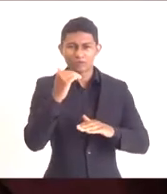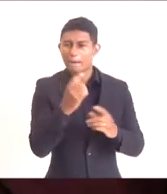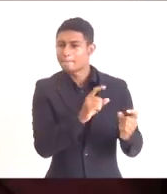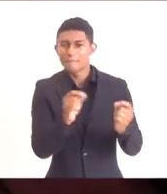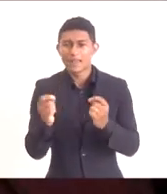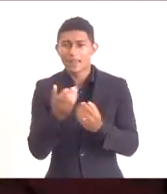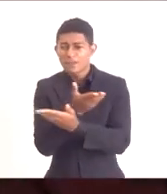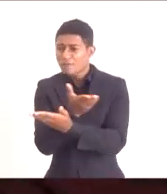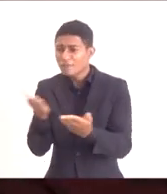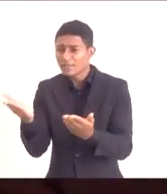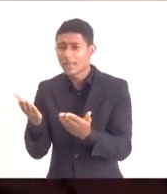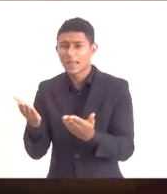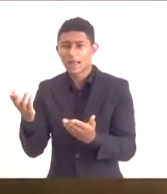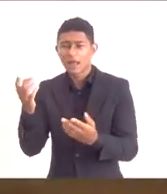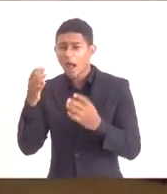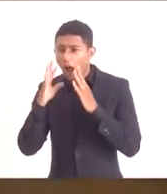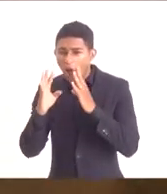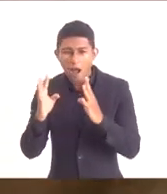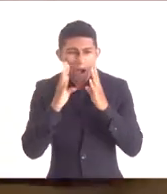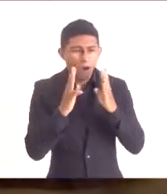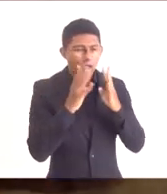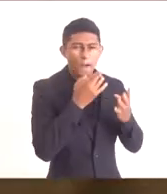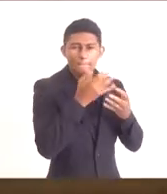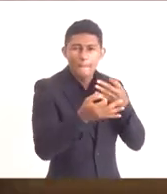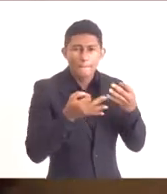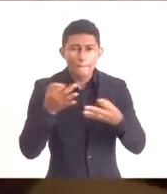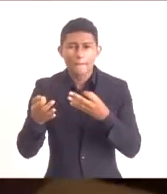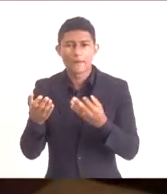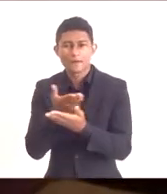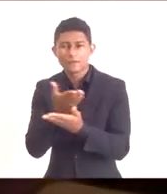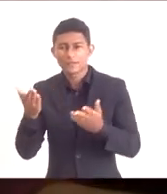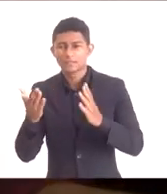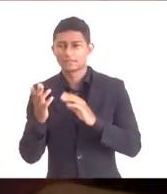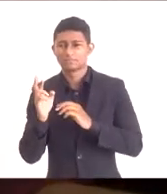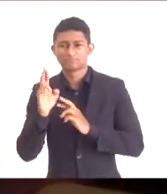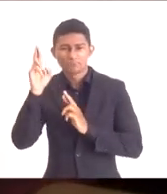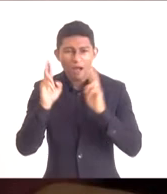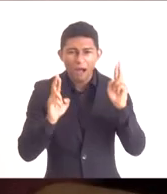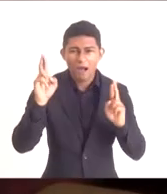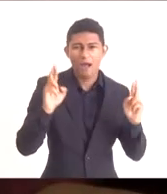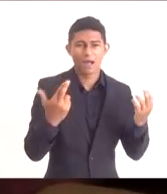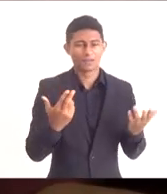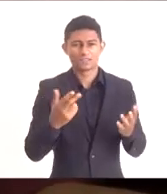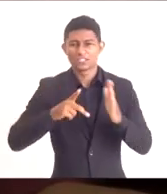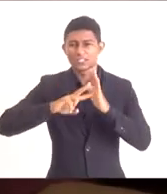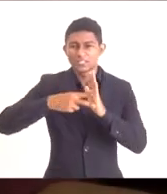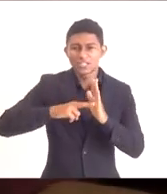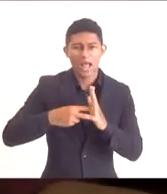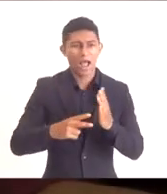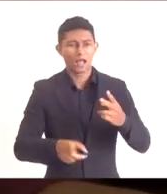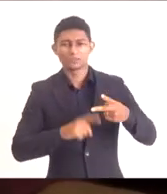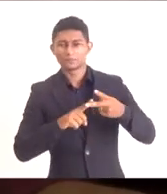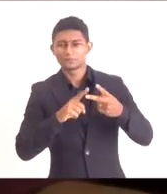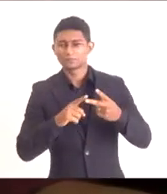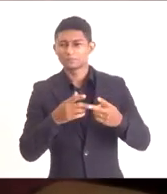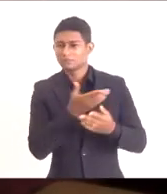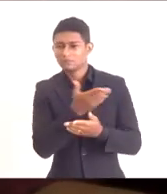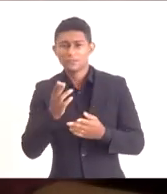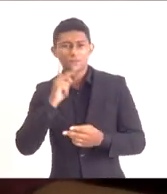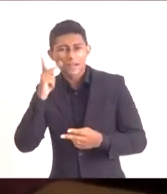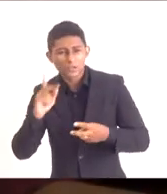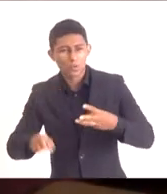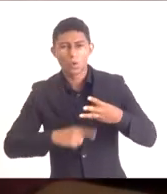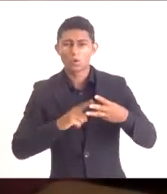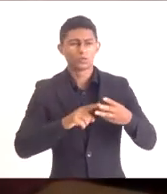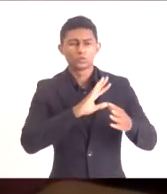da área econômica, os empresários, empreendedores, os sindicatos, ouvir os atores políticos para que a gente possa